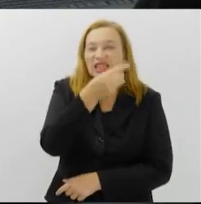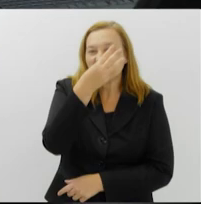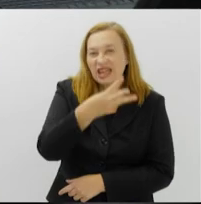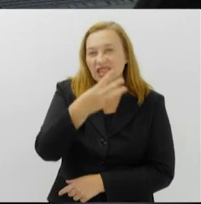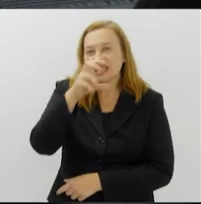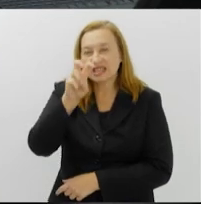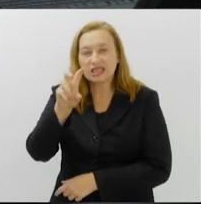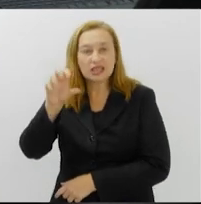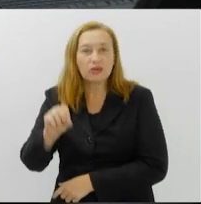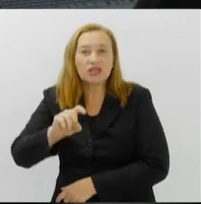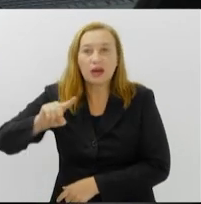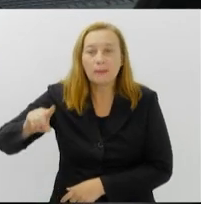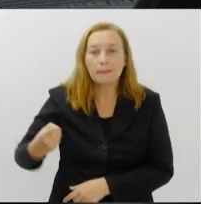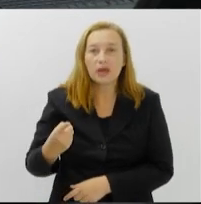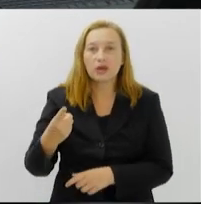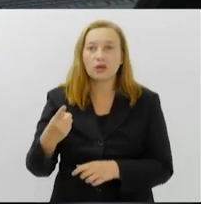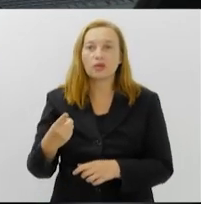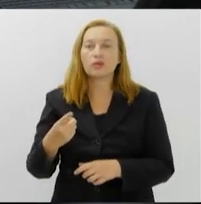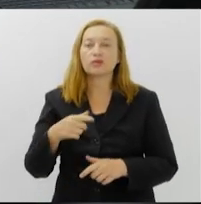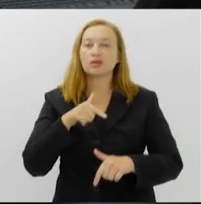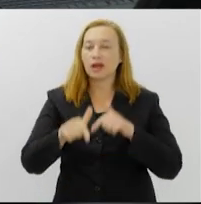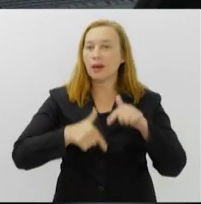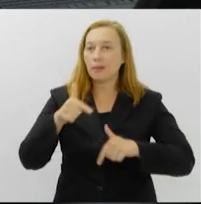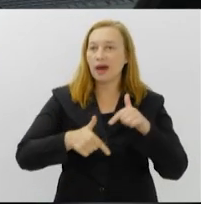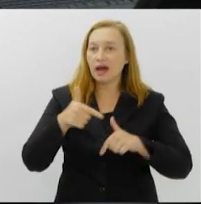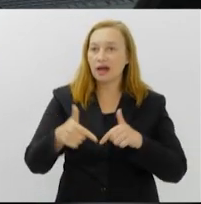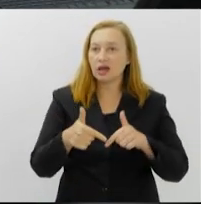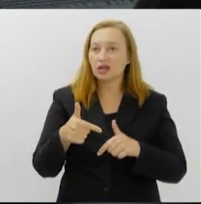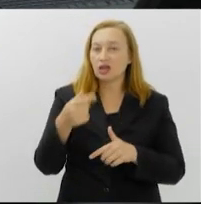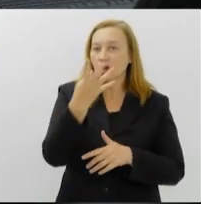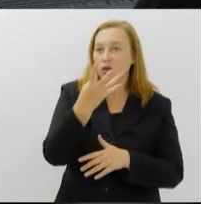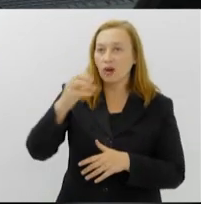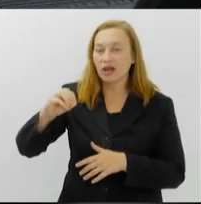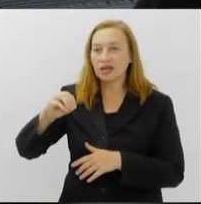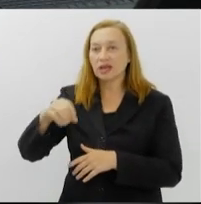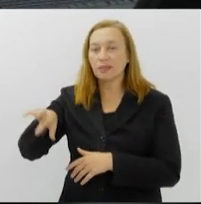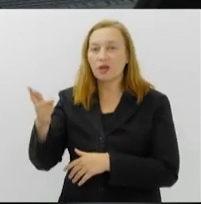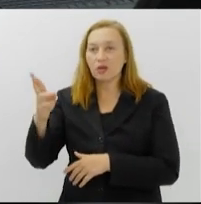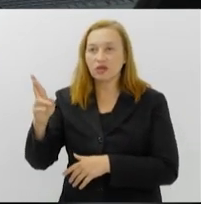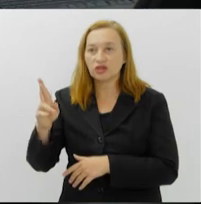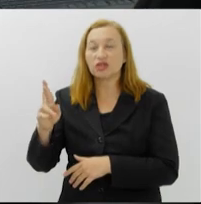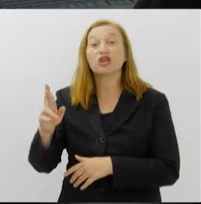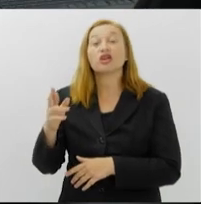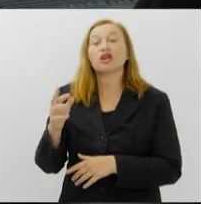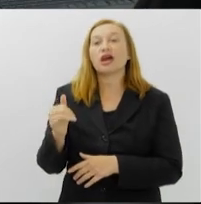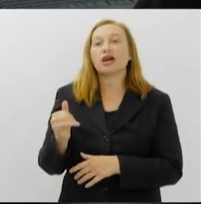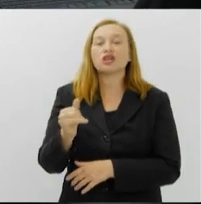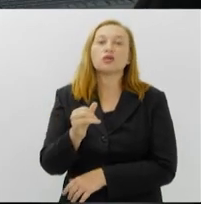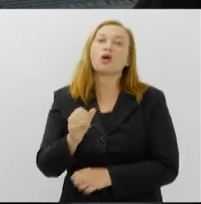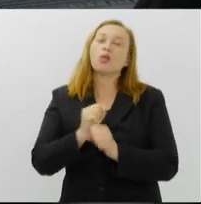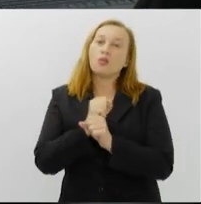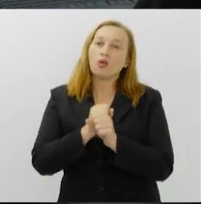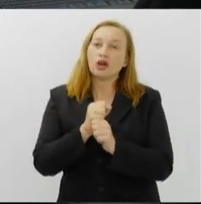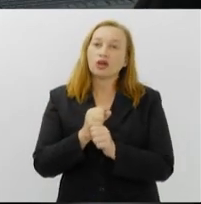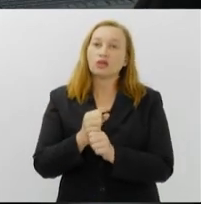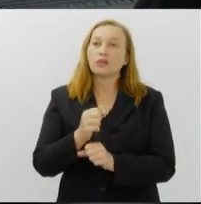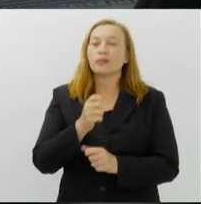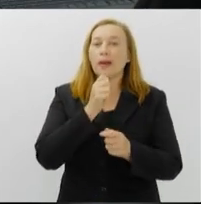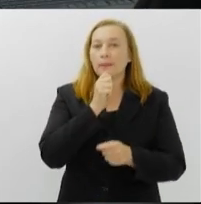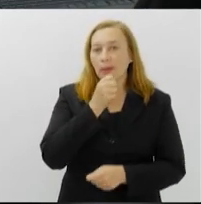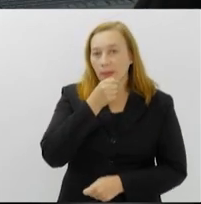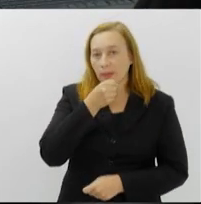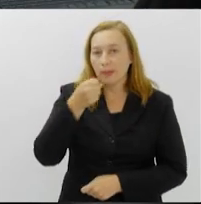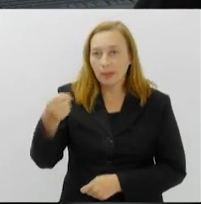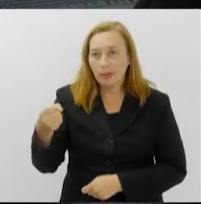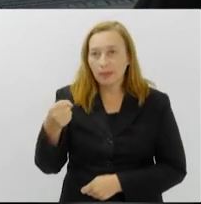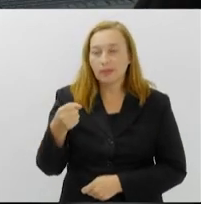mil empregos e fatura 40 bilhões de reais por ano. O repórter Paulo Vítor Viviani vai nos contar um